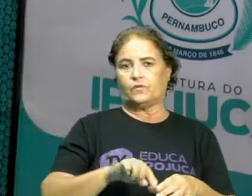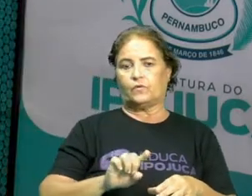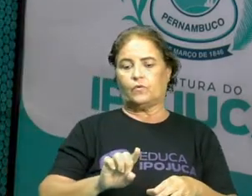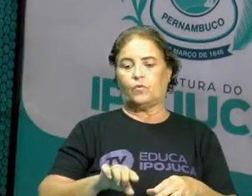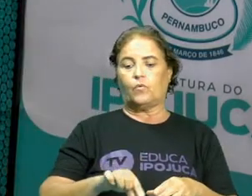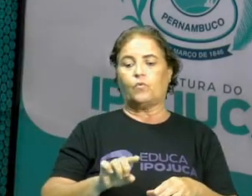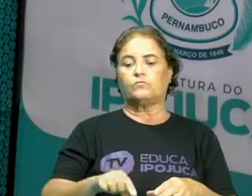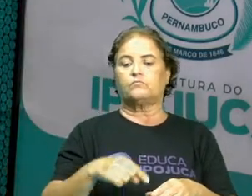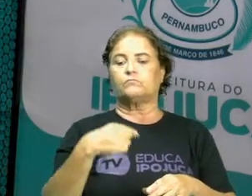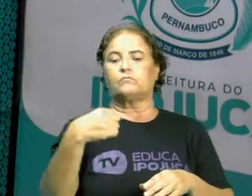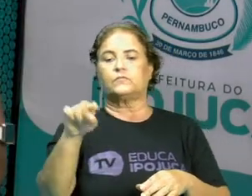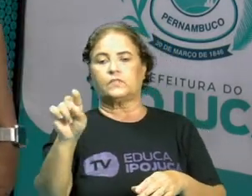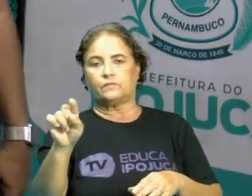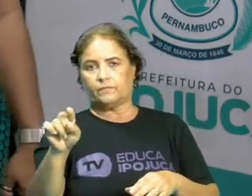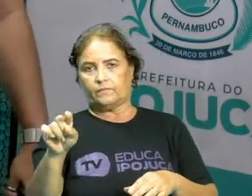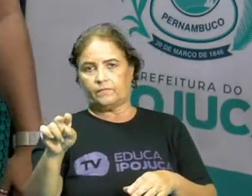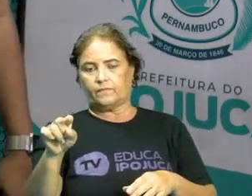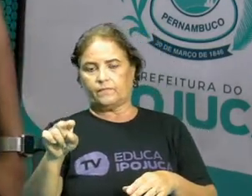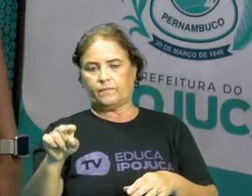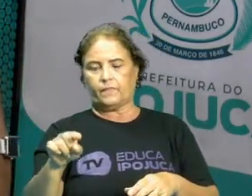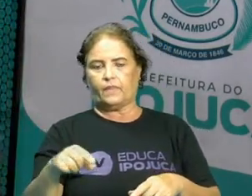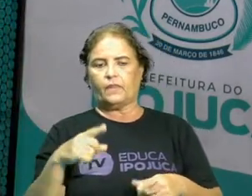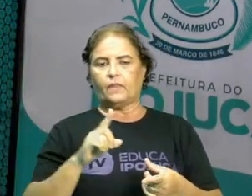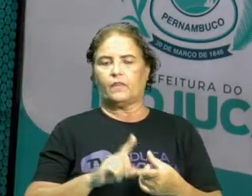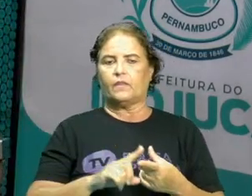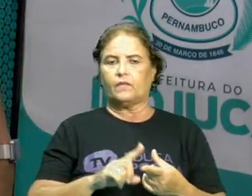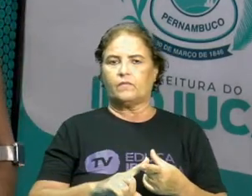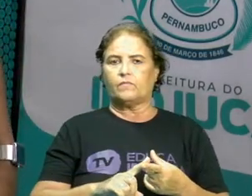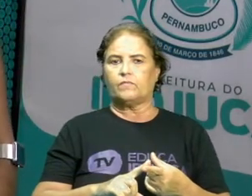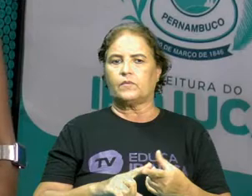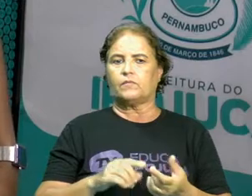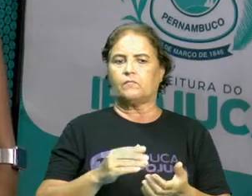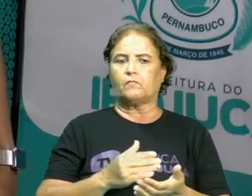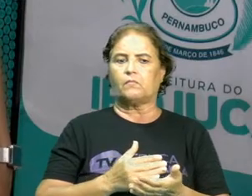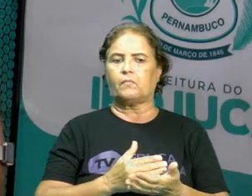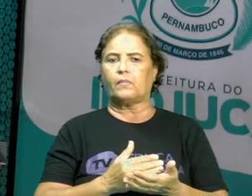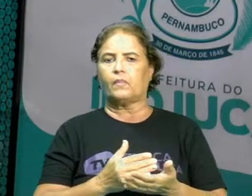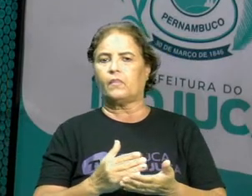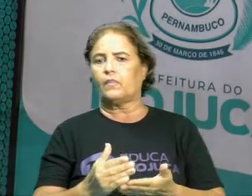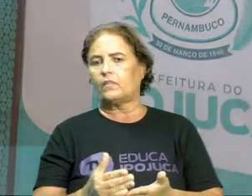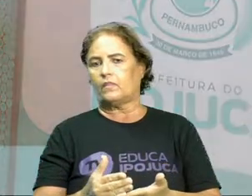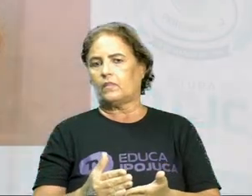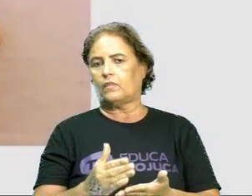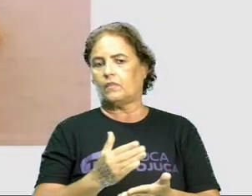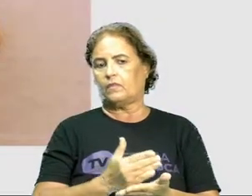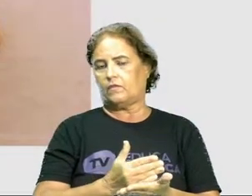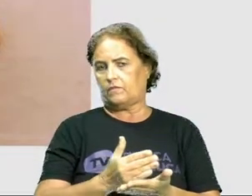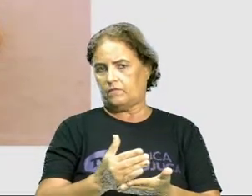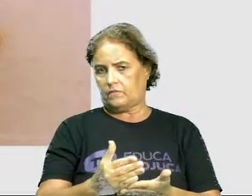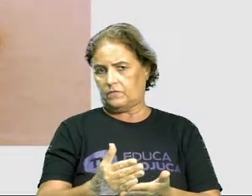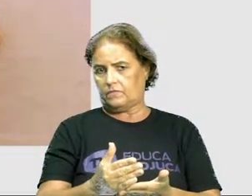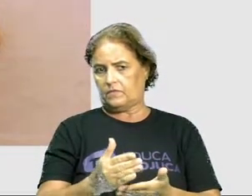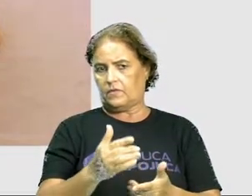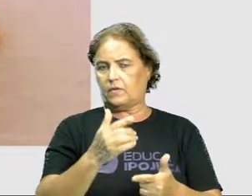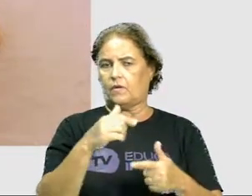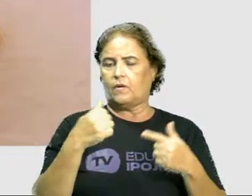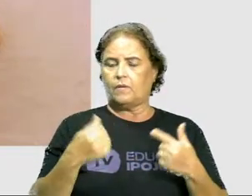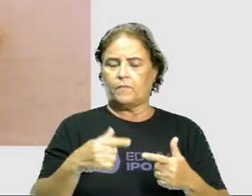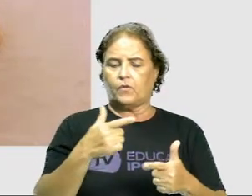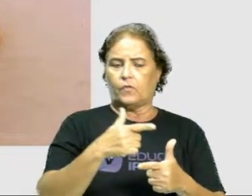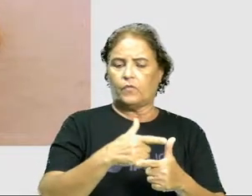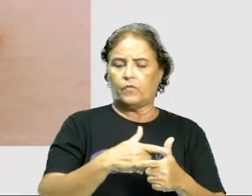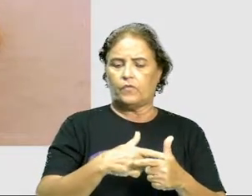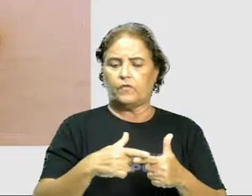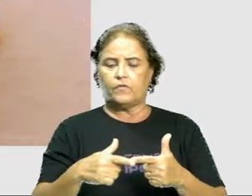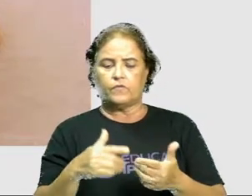Outro que eu tenho é a divisibilidade. Ou seja, eu posso dividir a matéria. Eu posso dividir